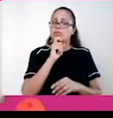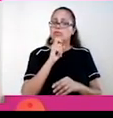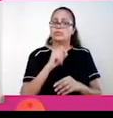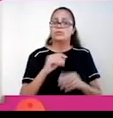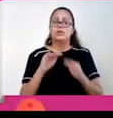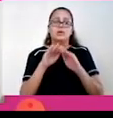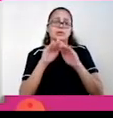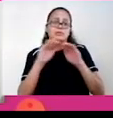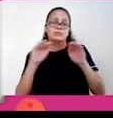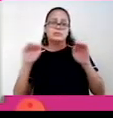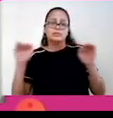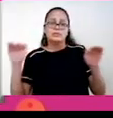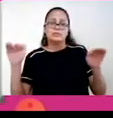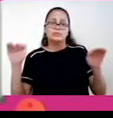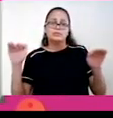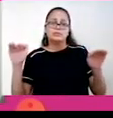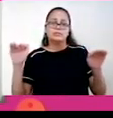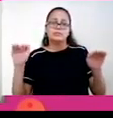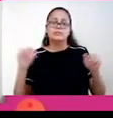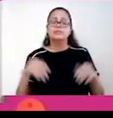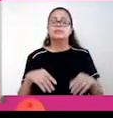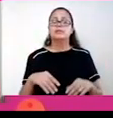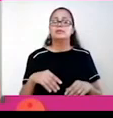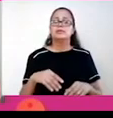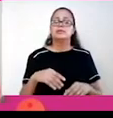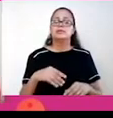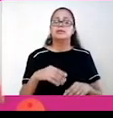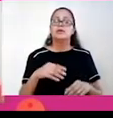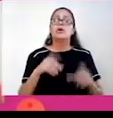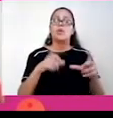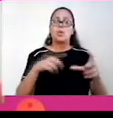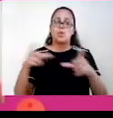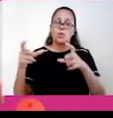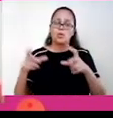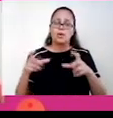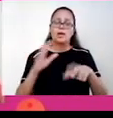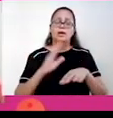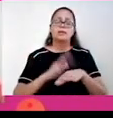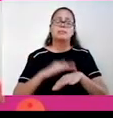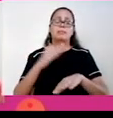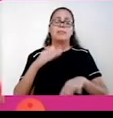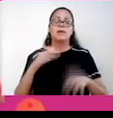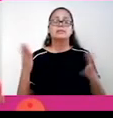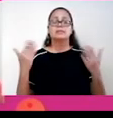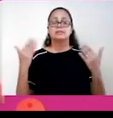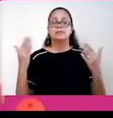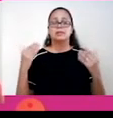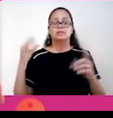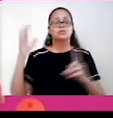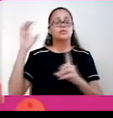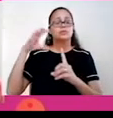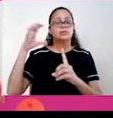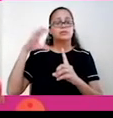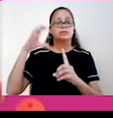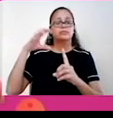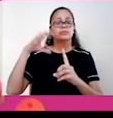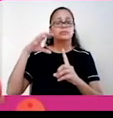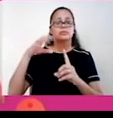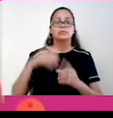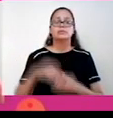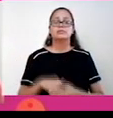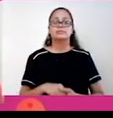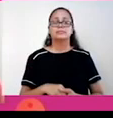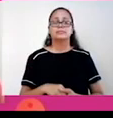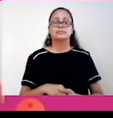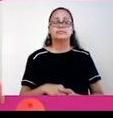Regiões mais de planície e planalto são normalmente mais quentes. Mas tudo isso também tem outros fatores que influenciam, como a maritimidade,